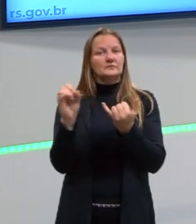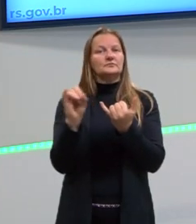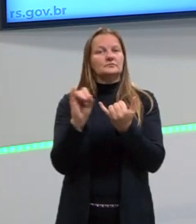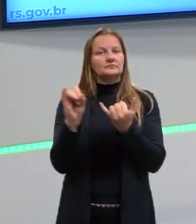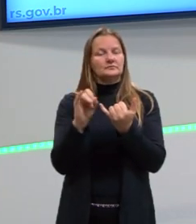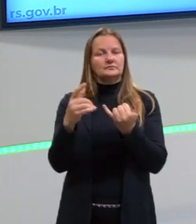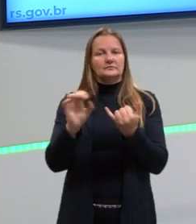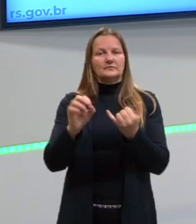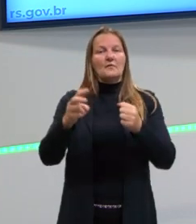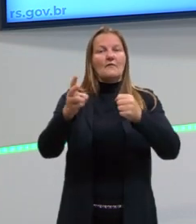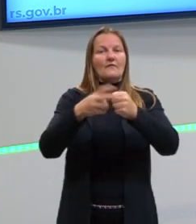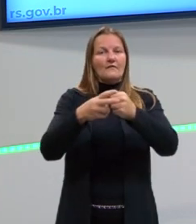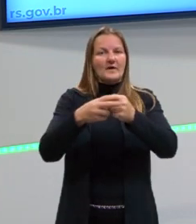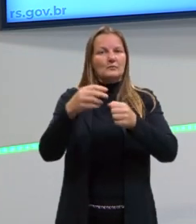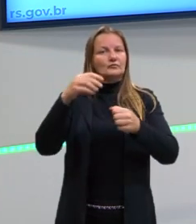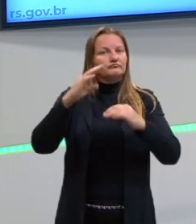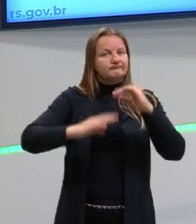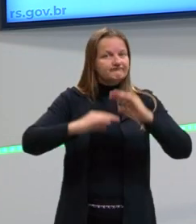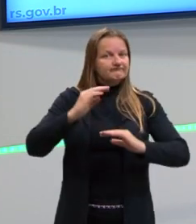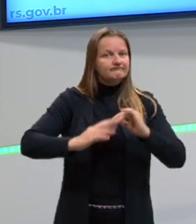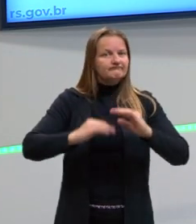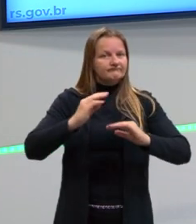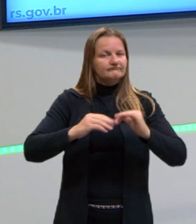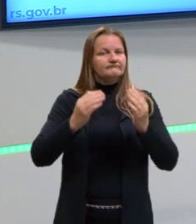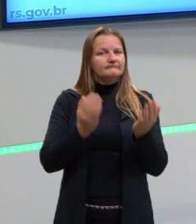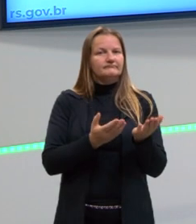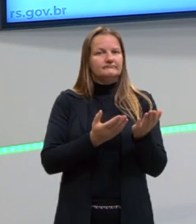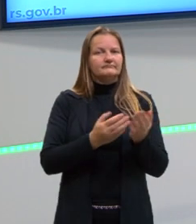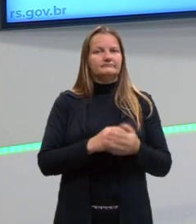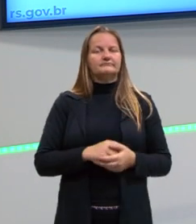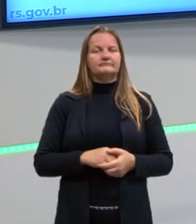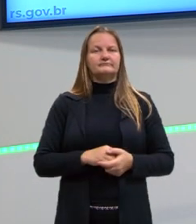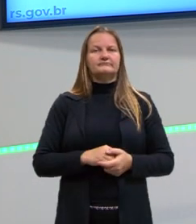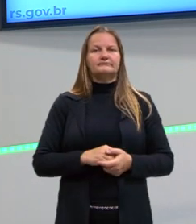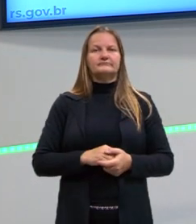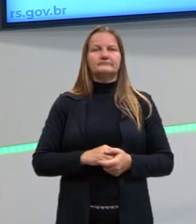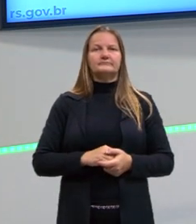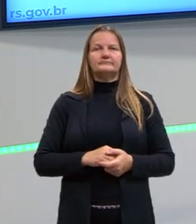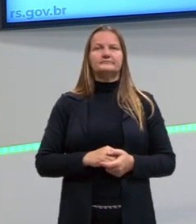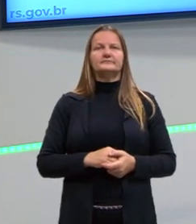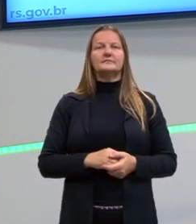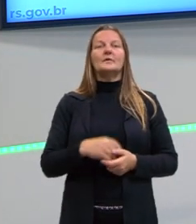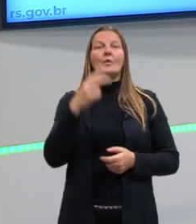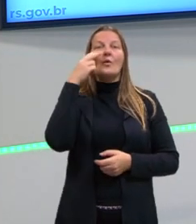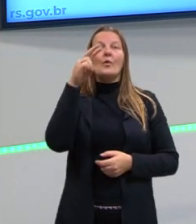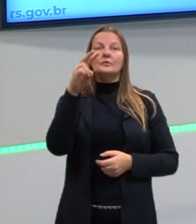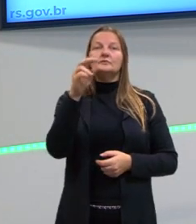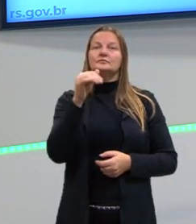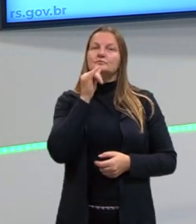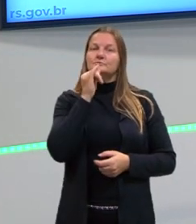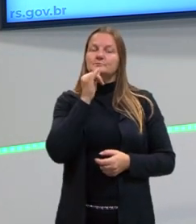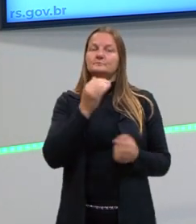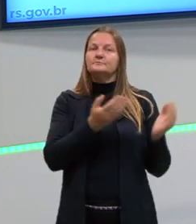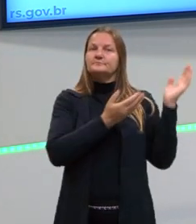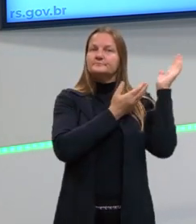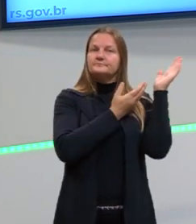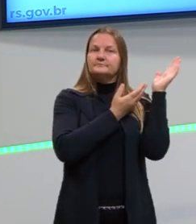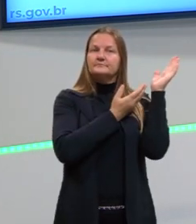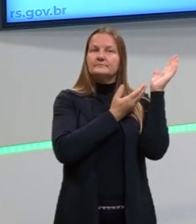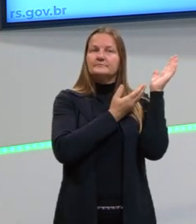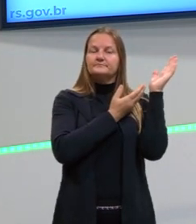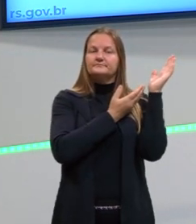verbo continua ali sendo um verbo intransitivo. Agora, olhem aqui o que a gente chama de verbos